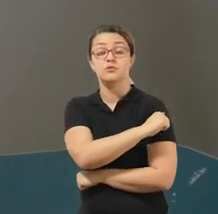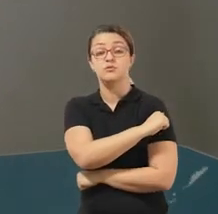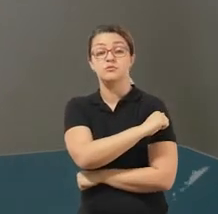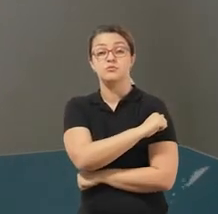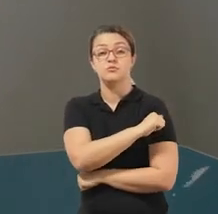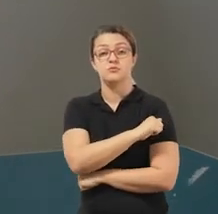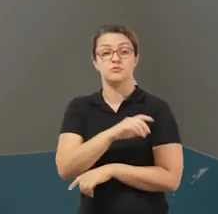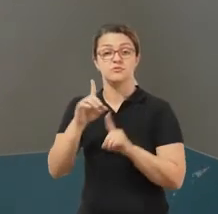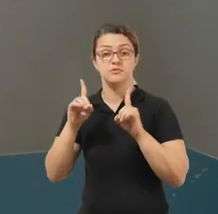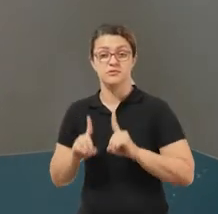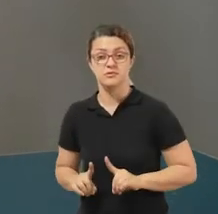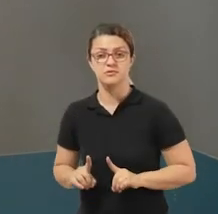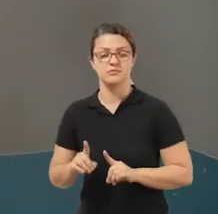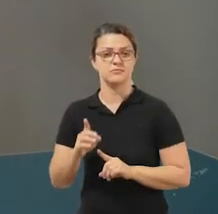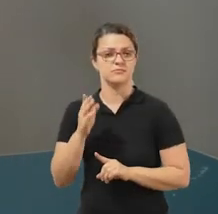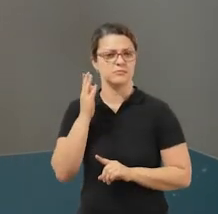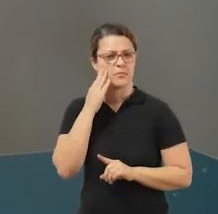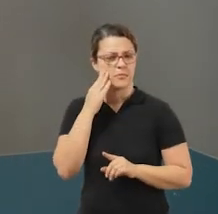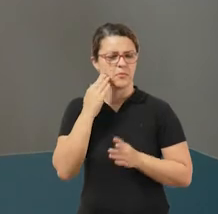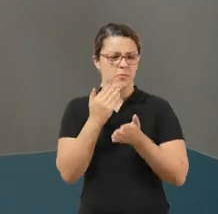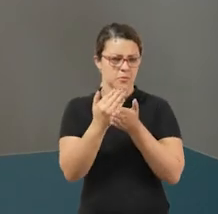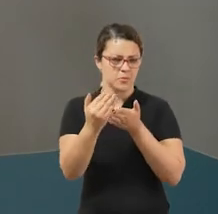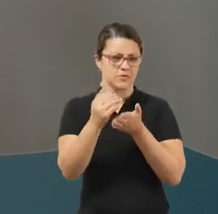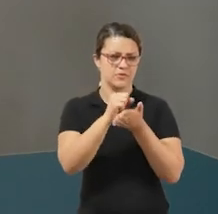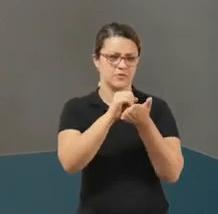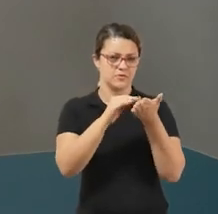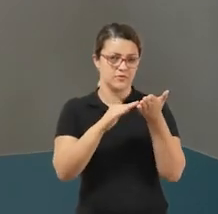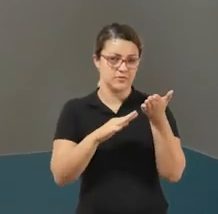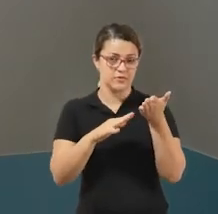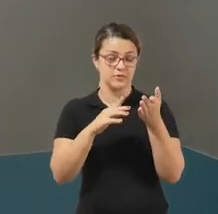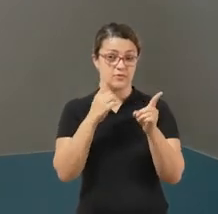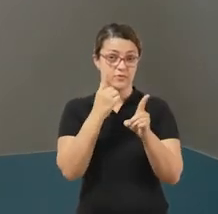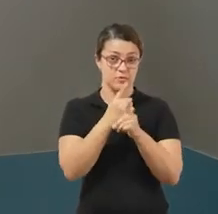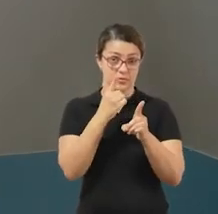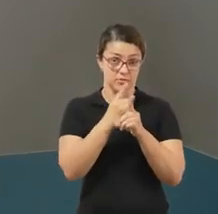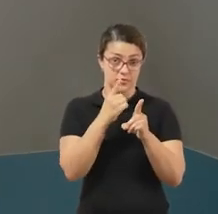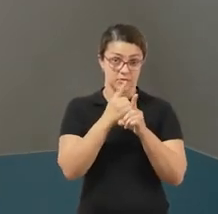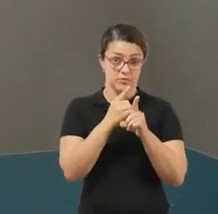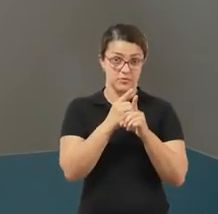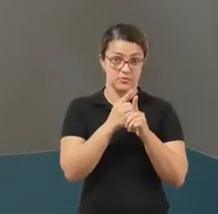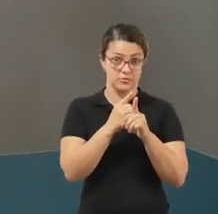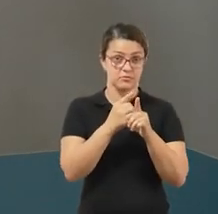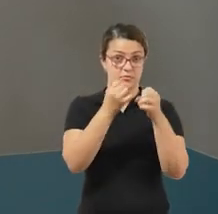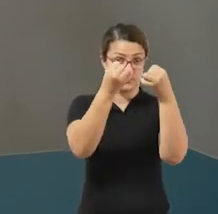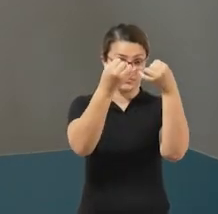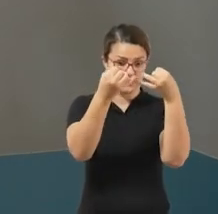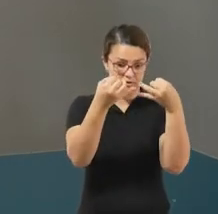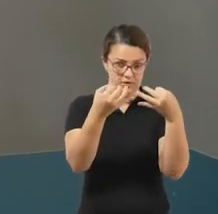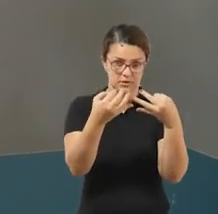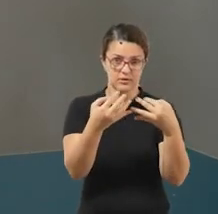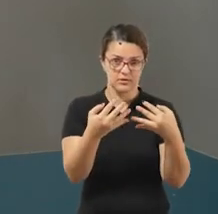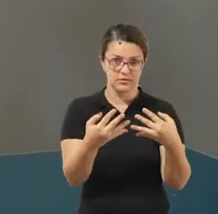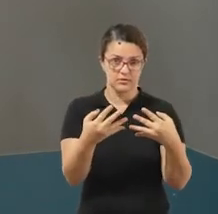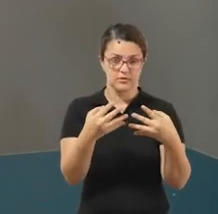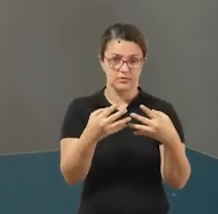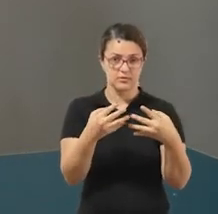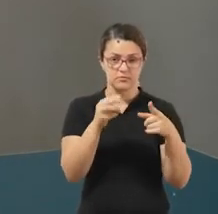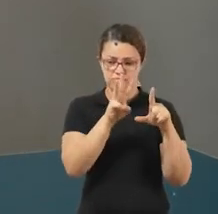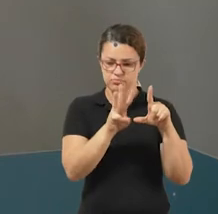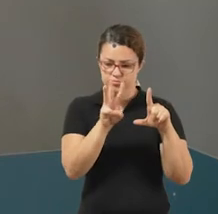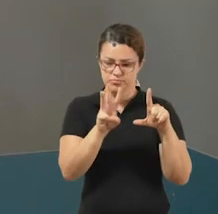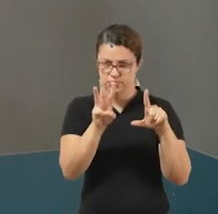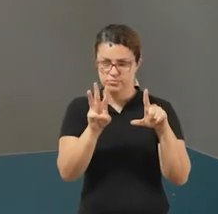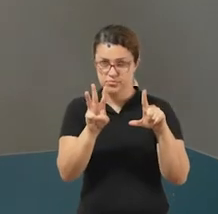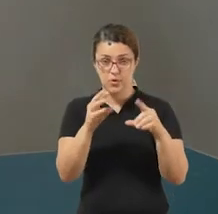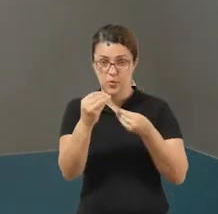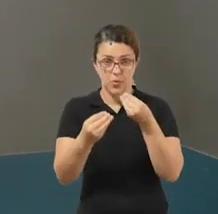Então, todas as matérias lá no começo da nossa atividade, vocês encontrarão um link com as explicações e como as atividades devem